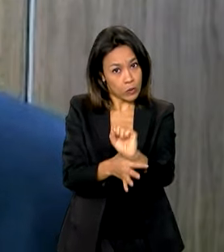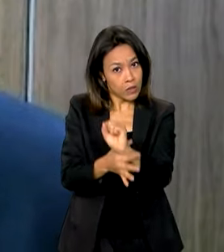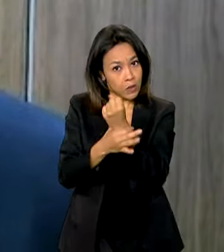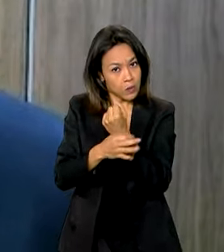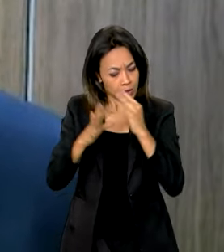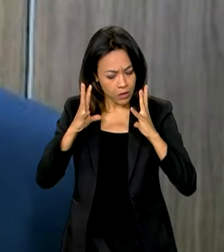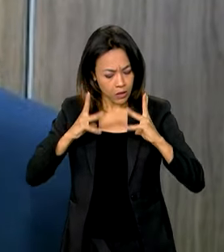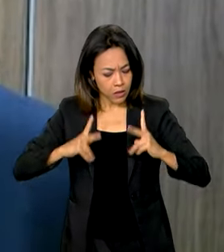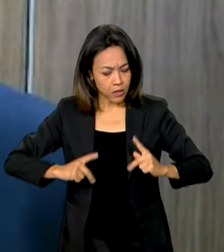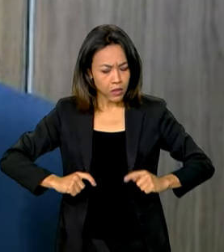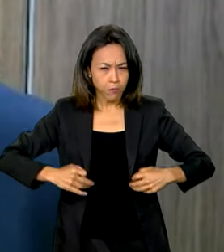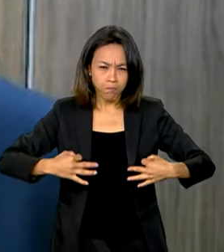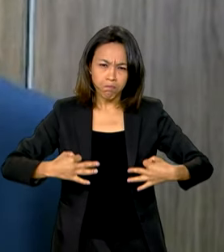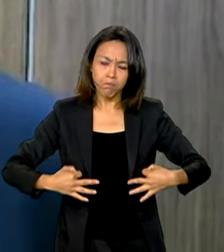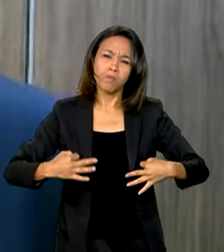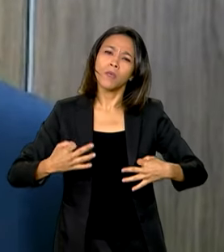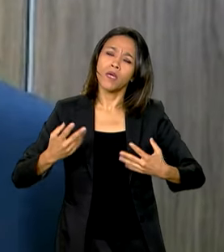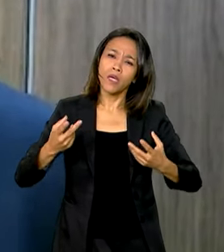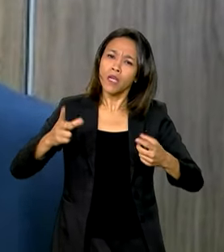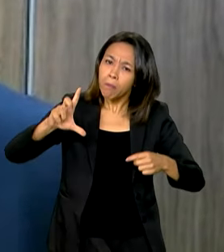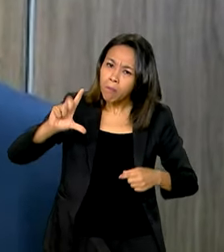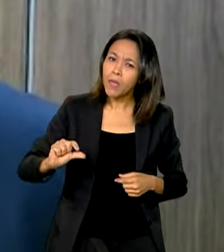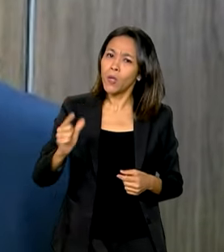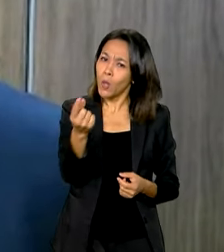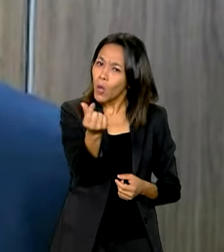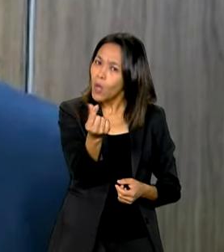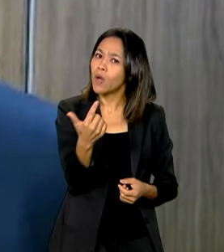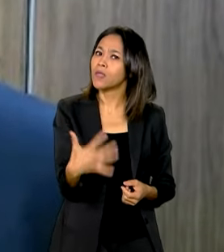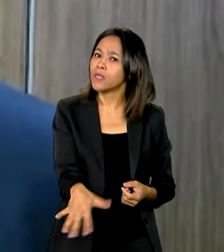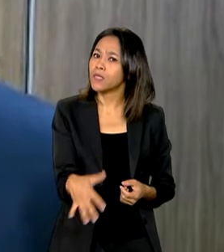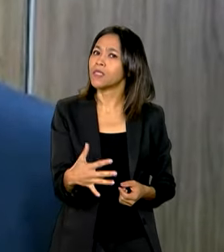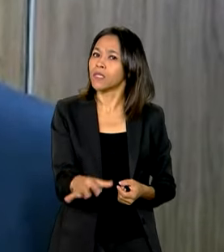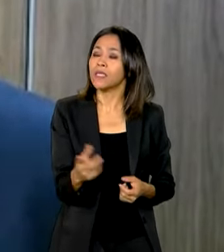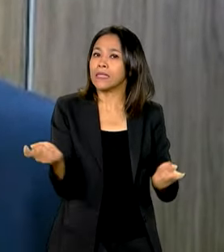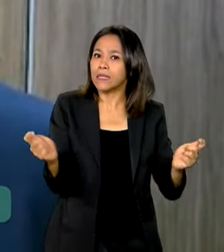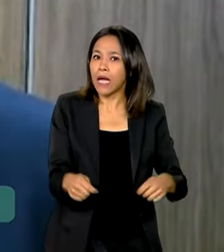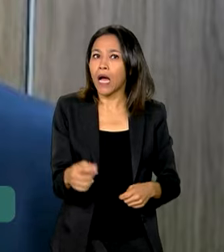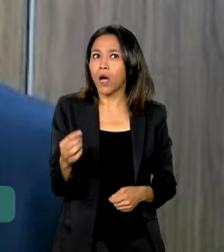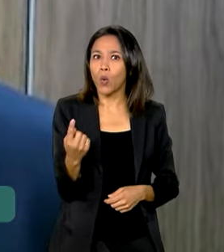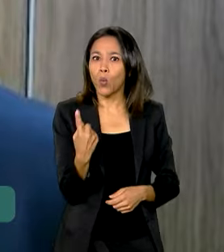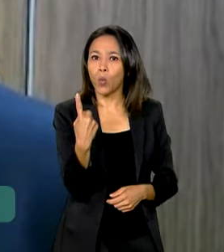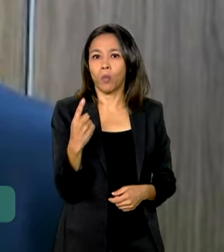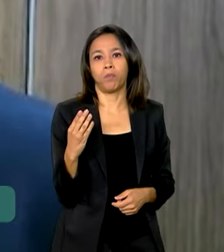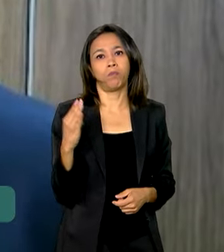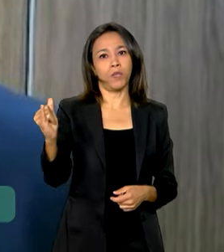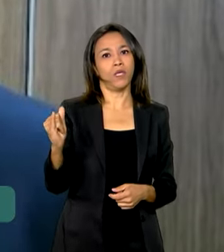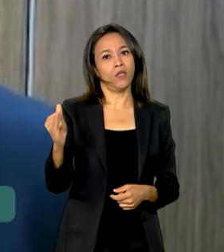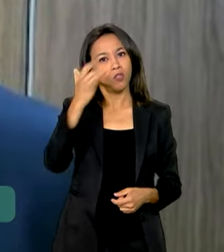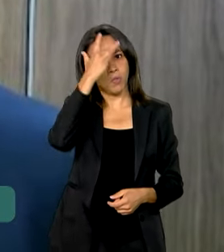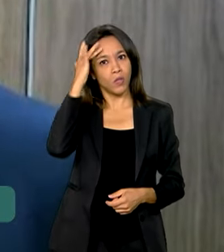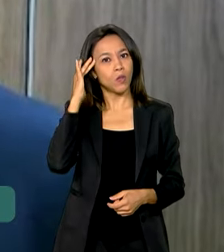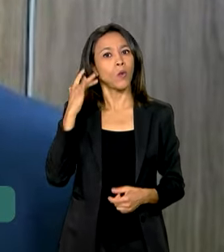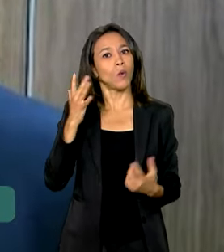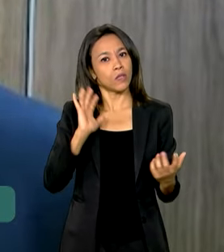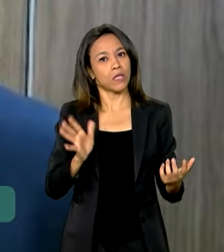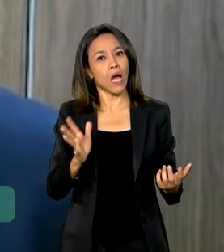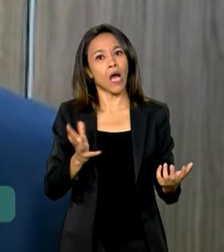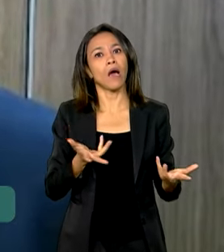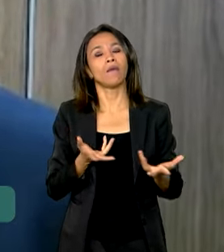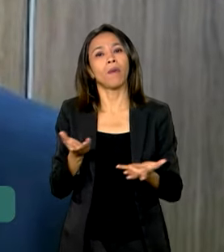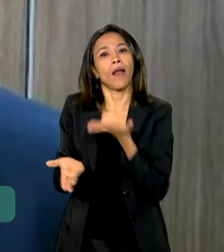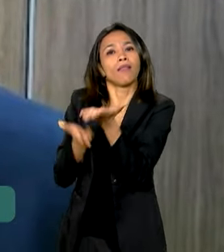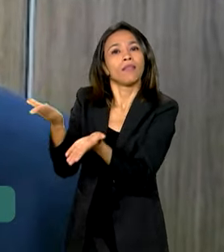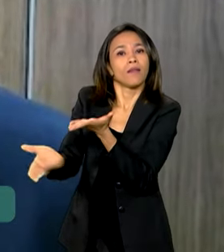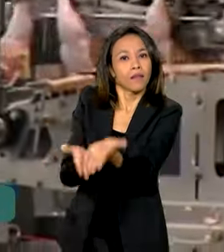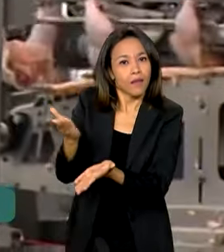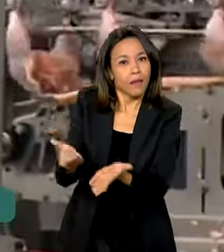com preços acessíveis. A nossa produção hoje é uma produção que pode atender quase um bilhão de pessoas e a agricultura do Brasil cada